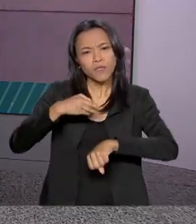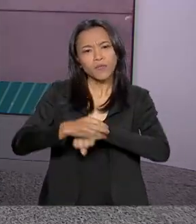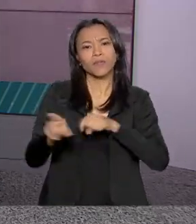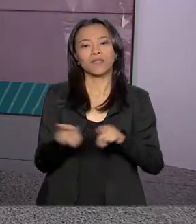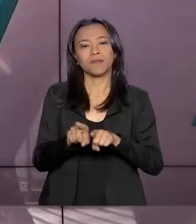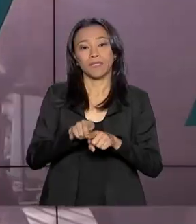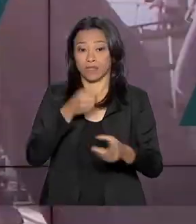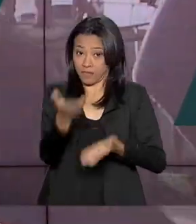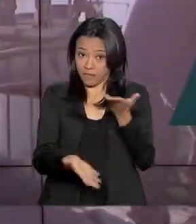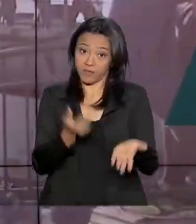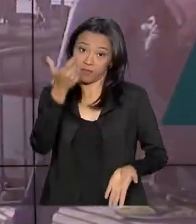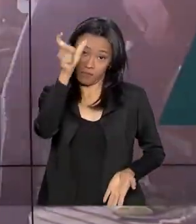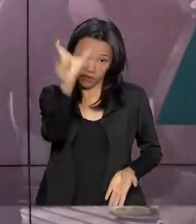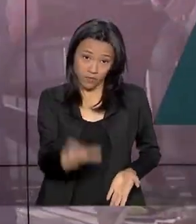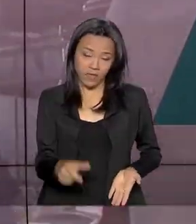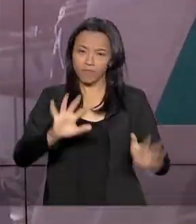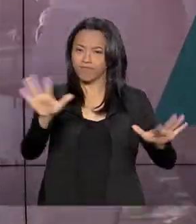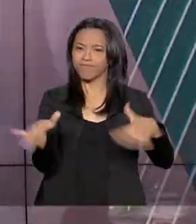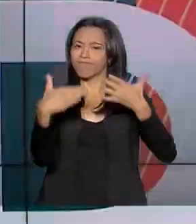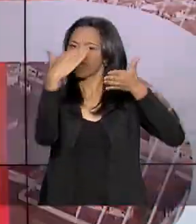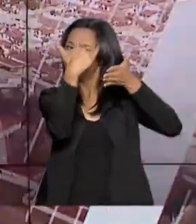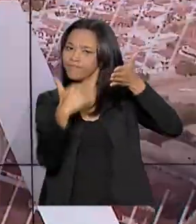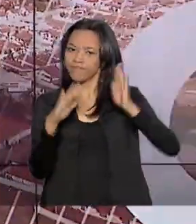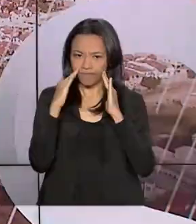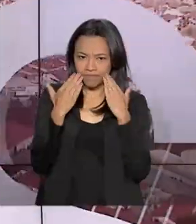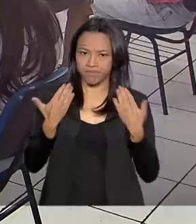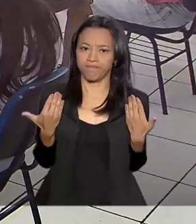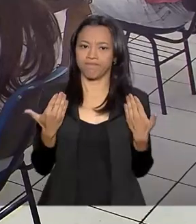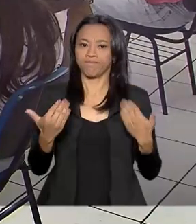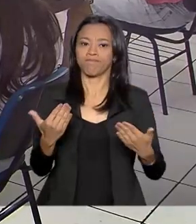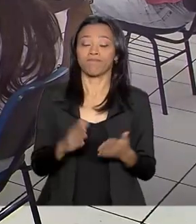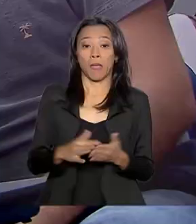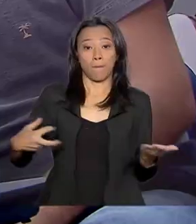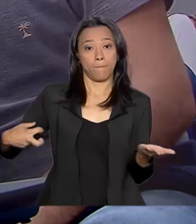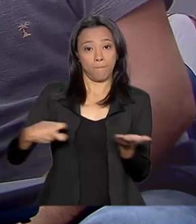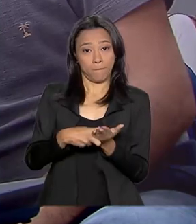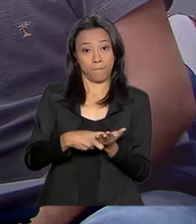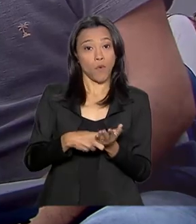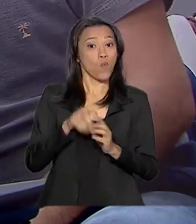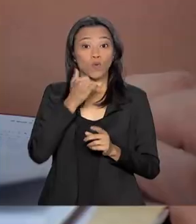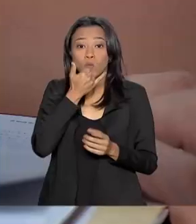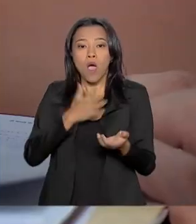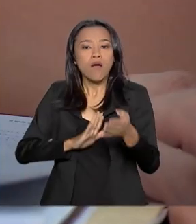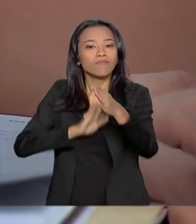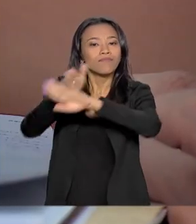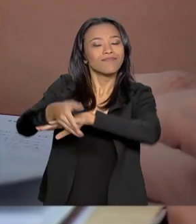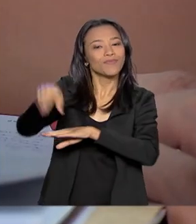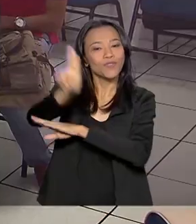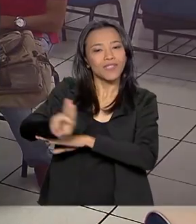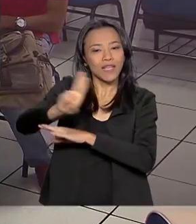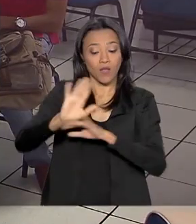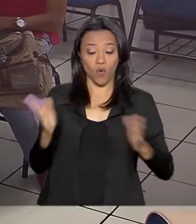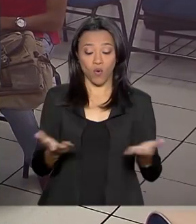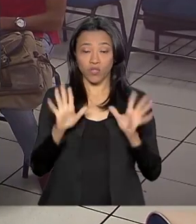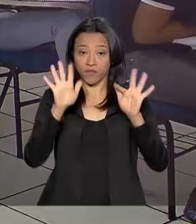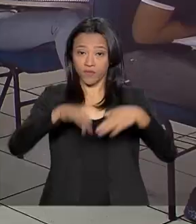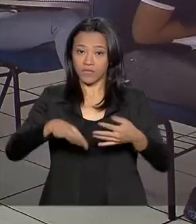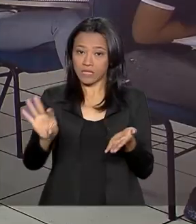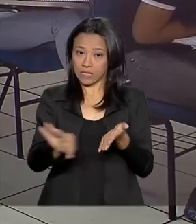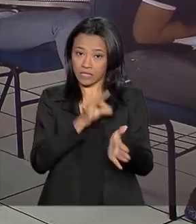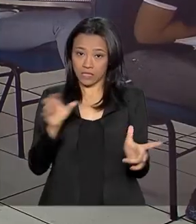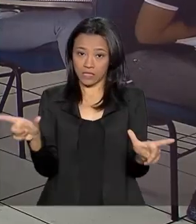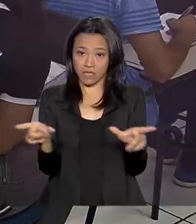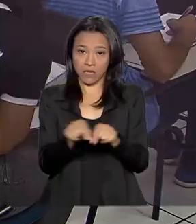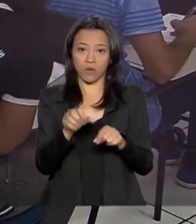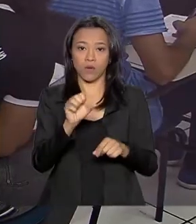serviço para você. Confira os destaques desta edição. Passaporte para o ensino superior, terminam hoje as inscrições no SISU, o sistema